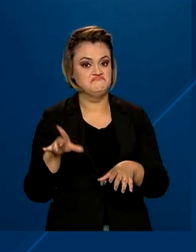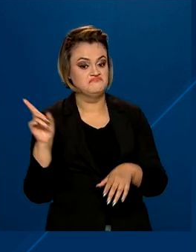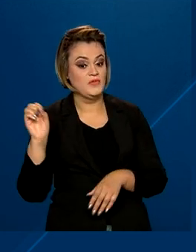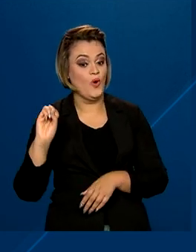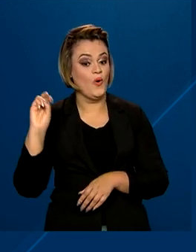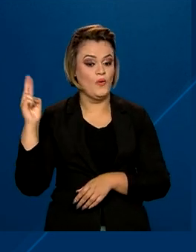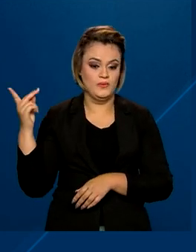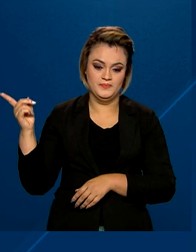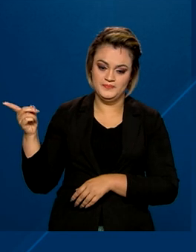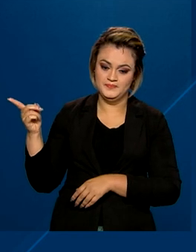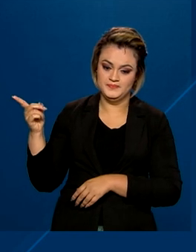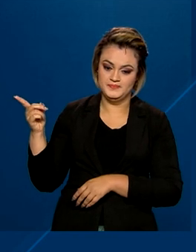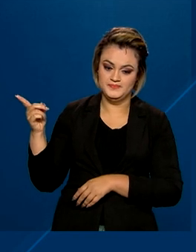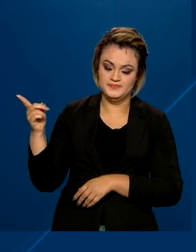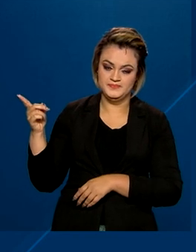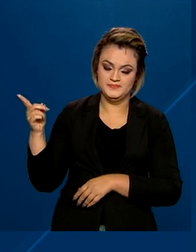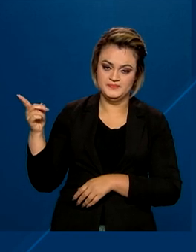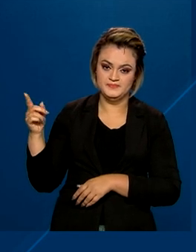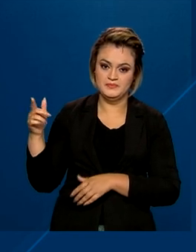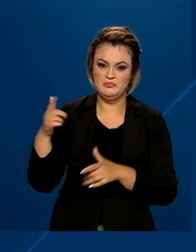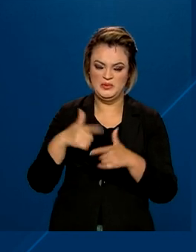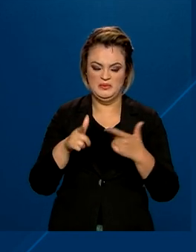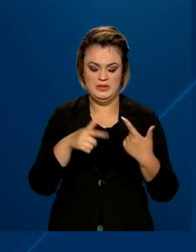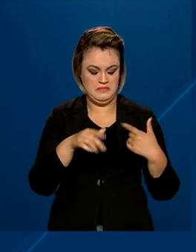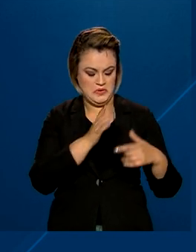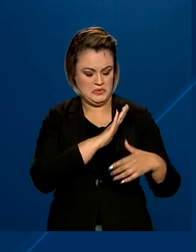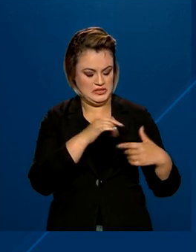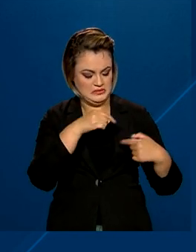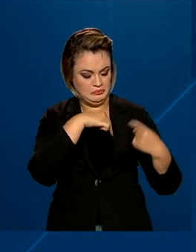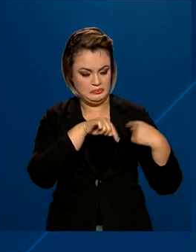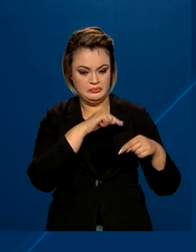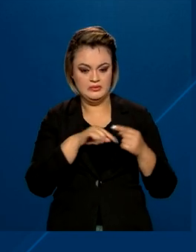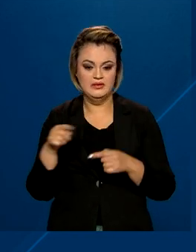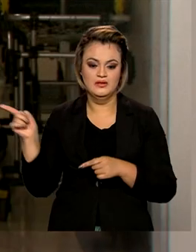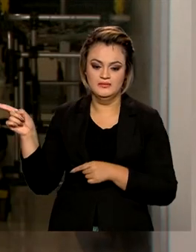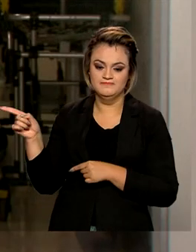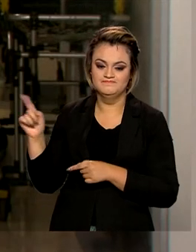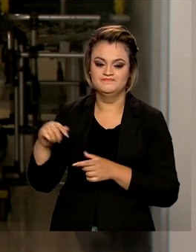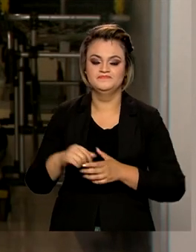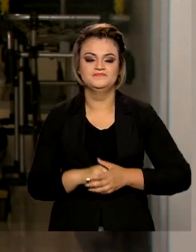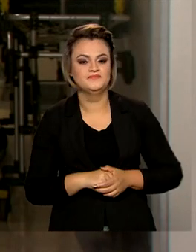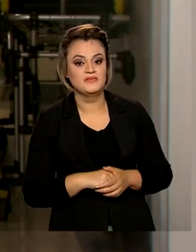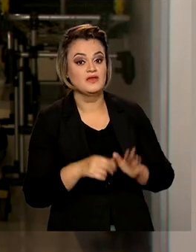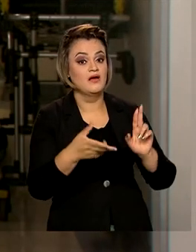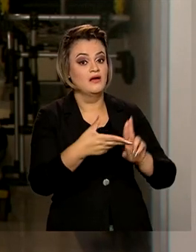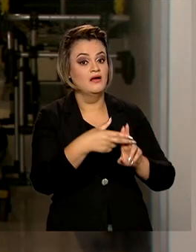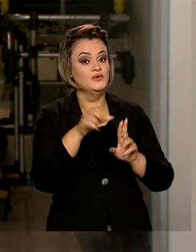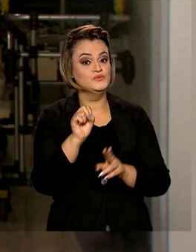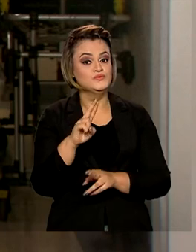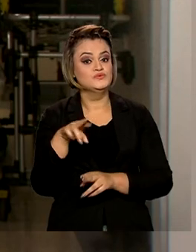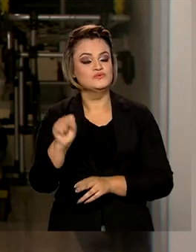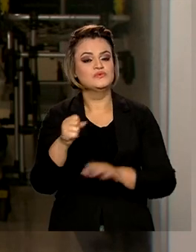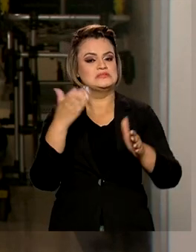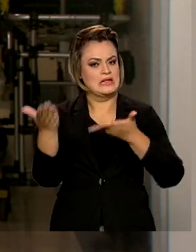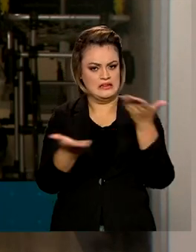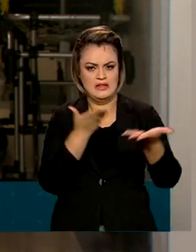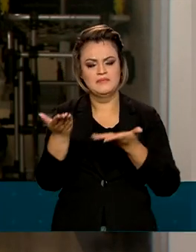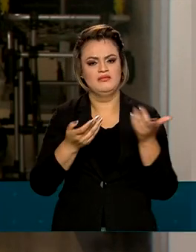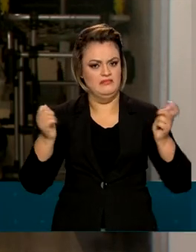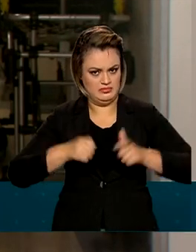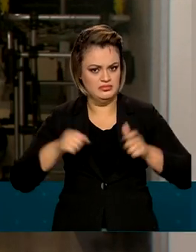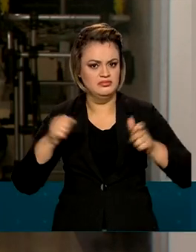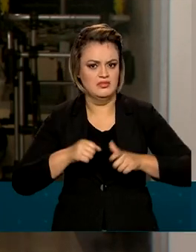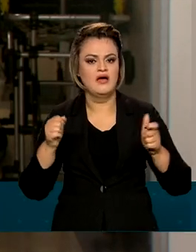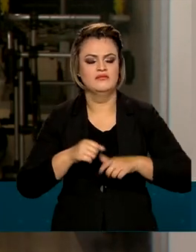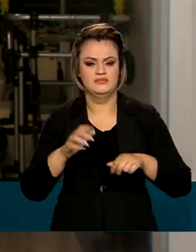congênitas, doenças nas válvulas do coração e infecções. O SUS oferece todo o tratamento para